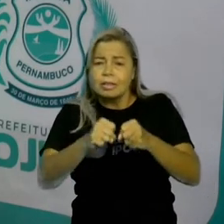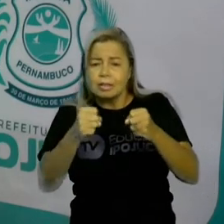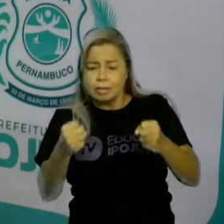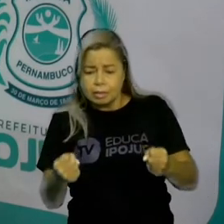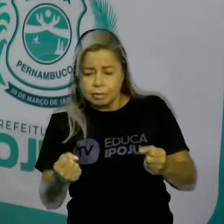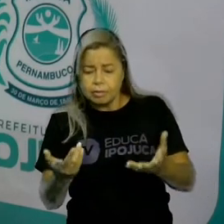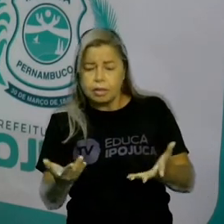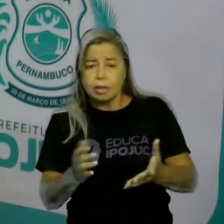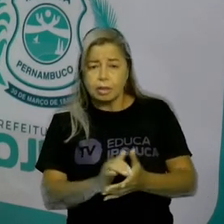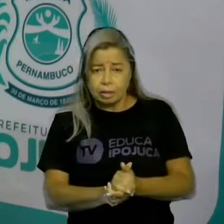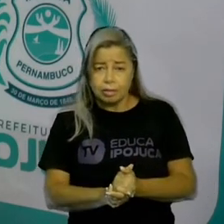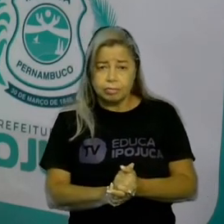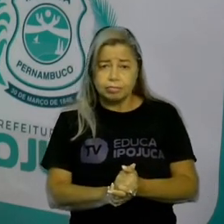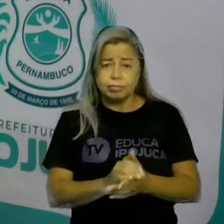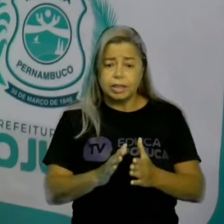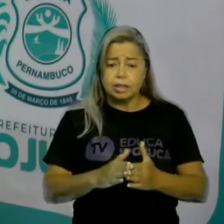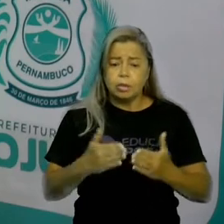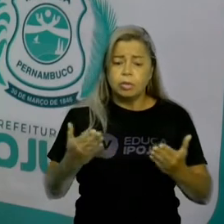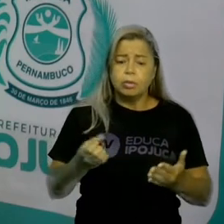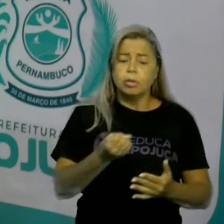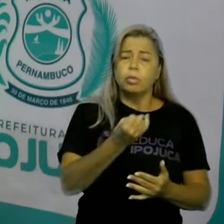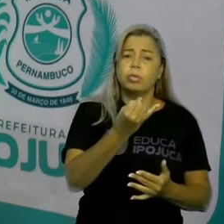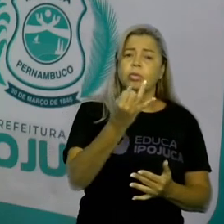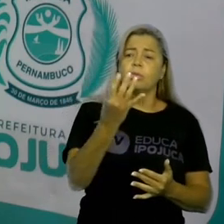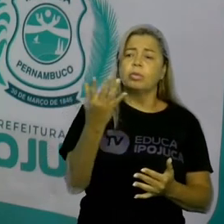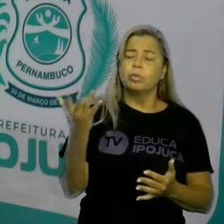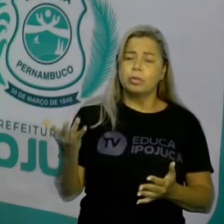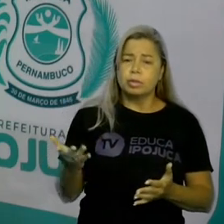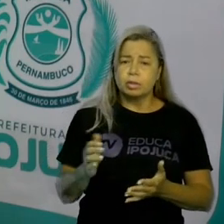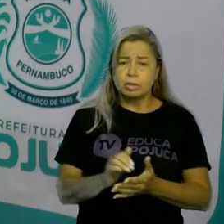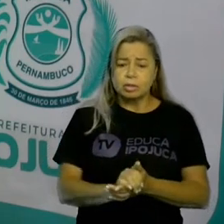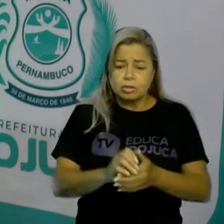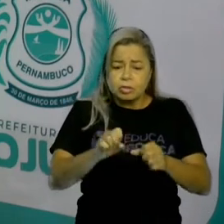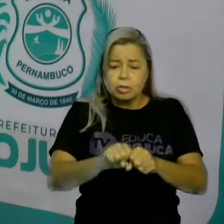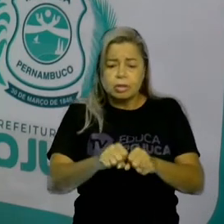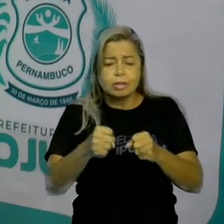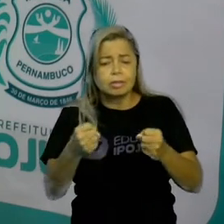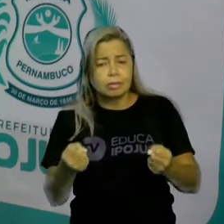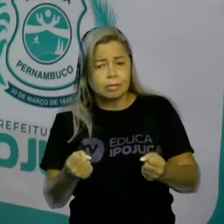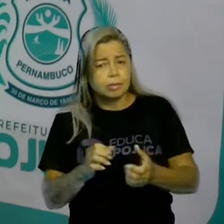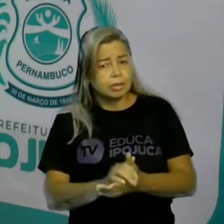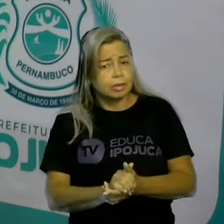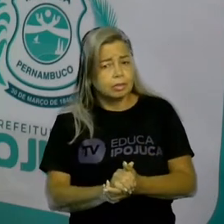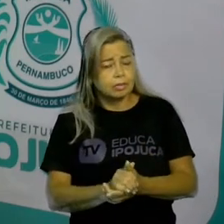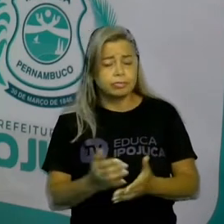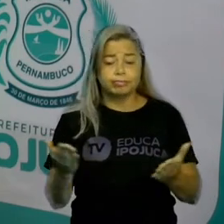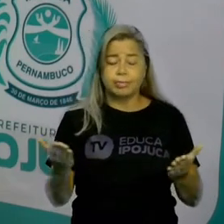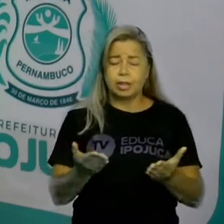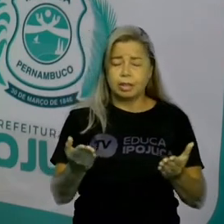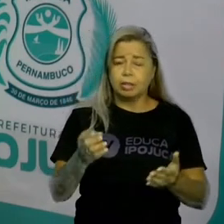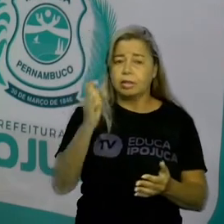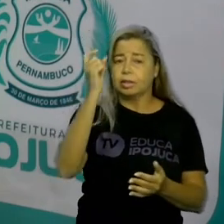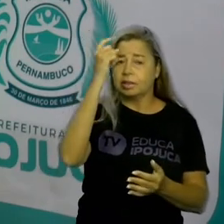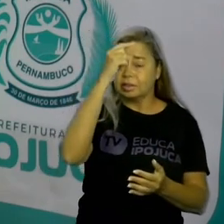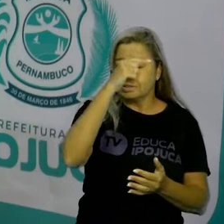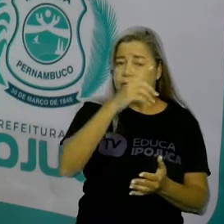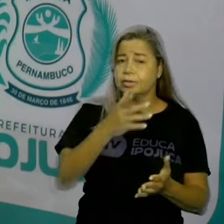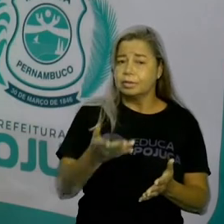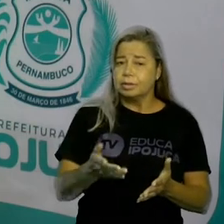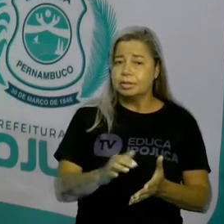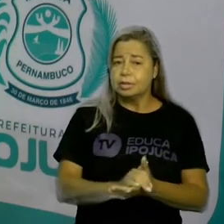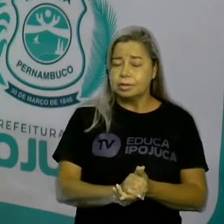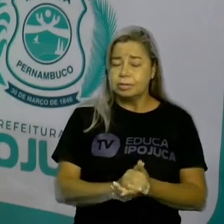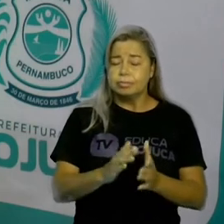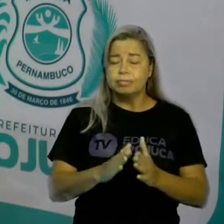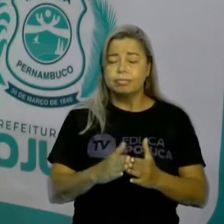peças estavam com falhas? Viu que agora a situação é mais elaborada. Para isso, nós